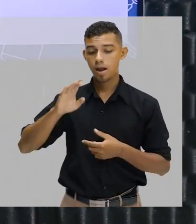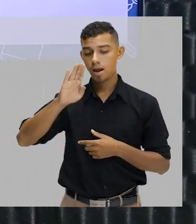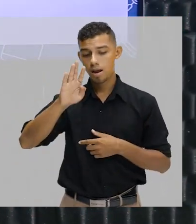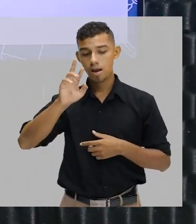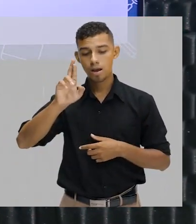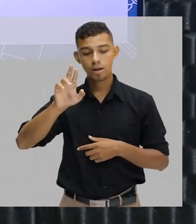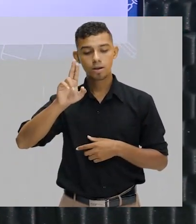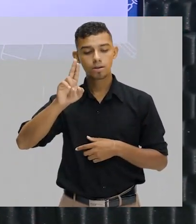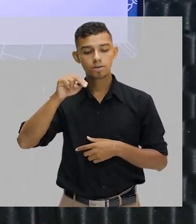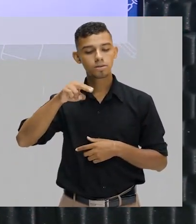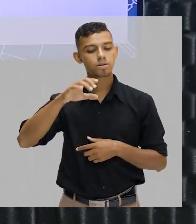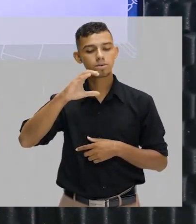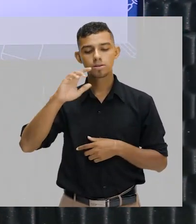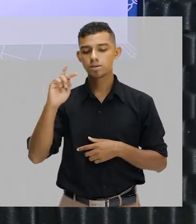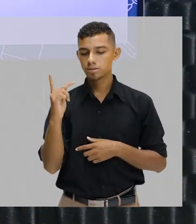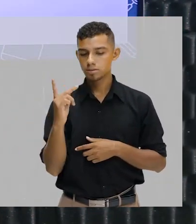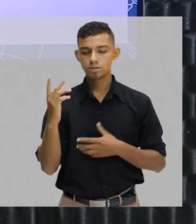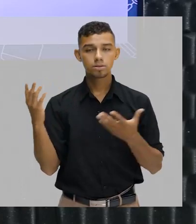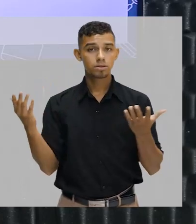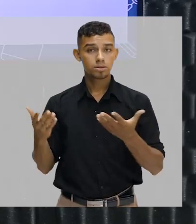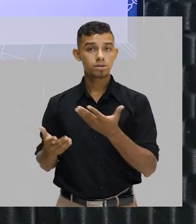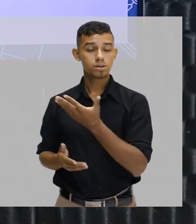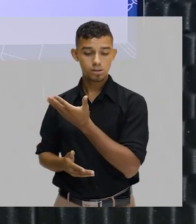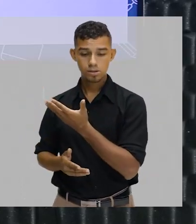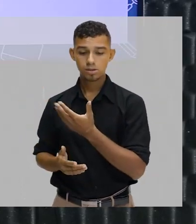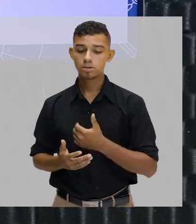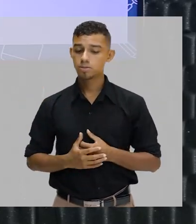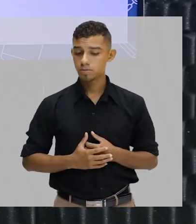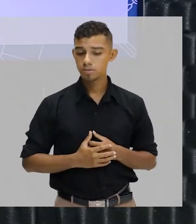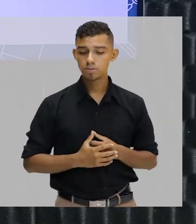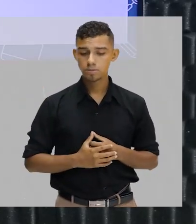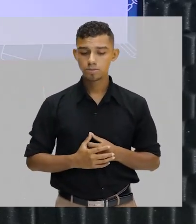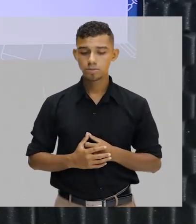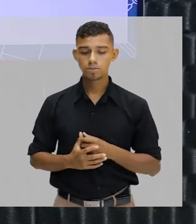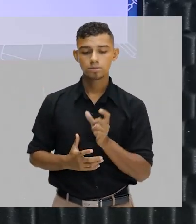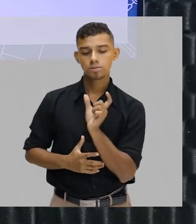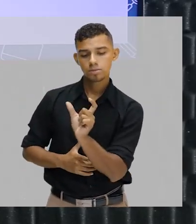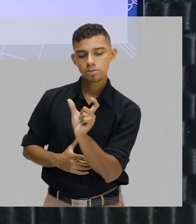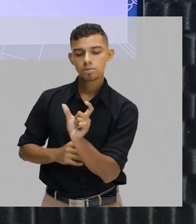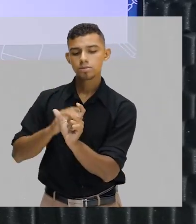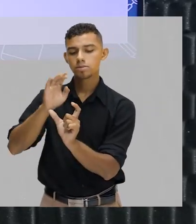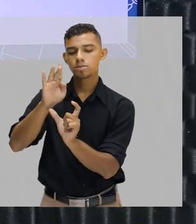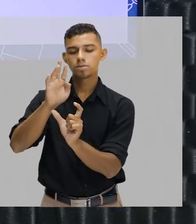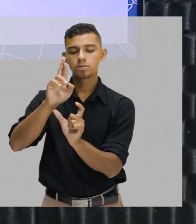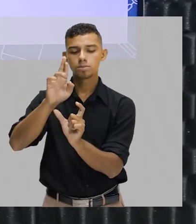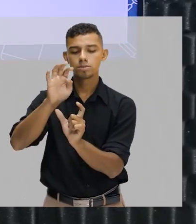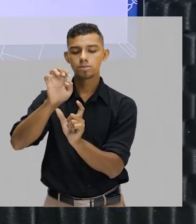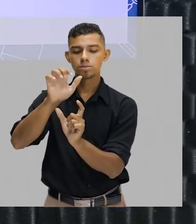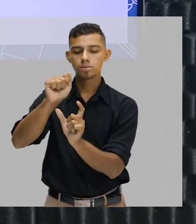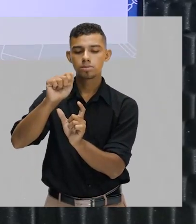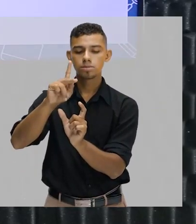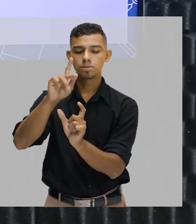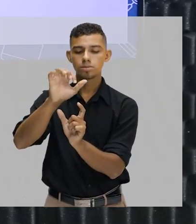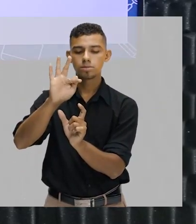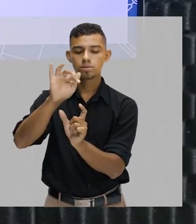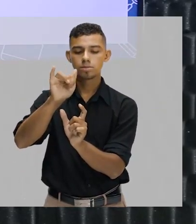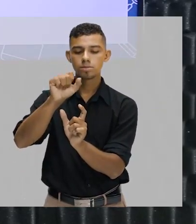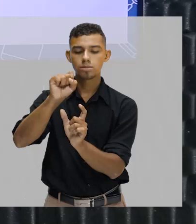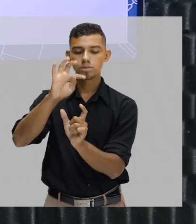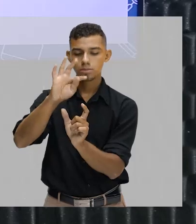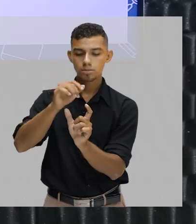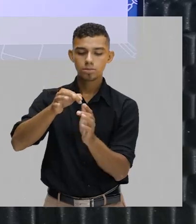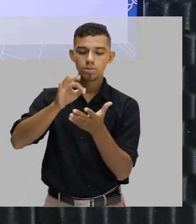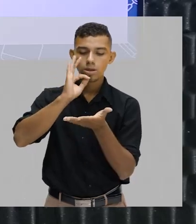brunch, é uma parte de breakfast com a palavra de lunch. Breakfast é café da